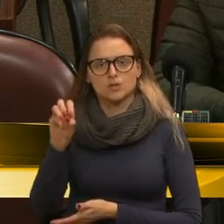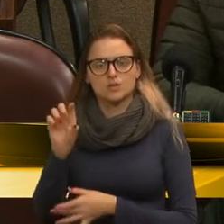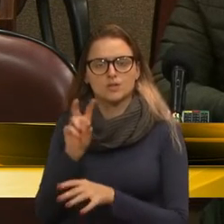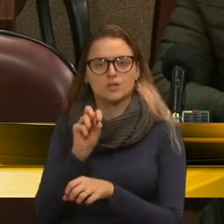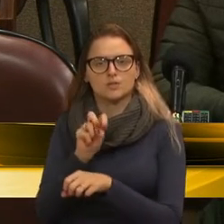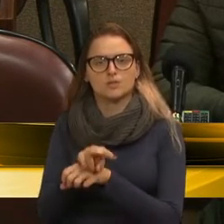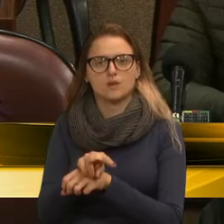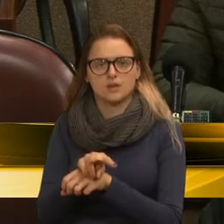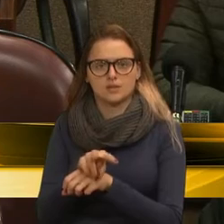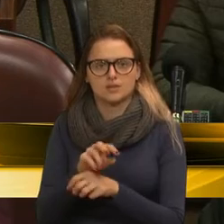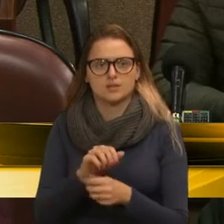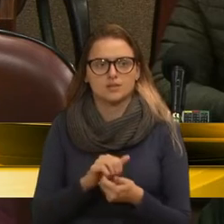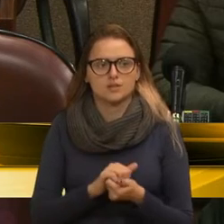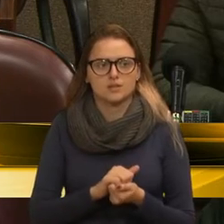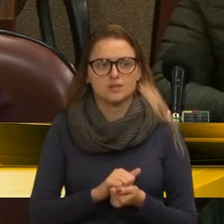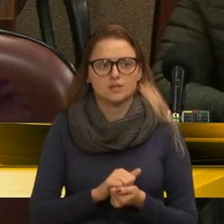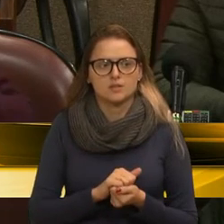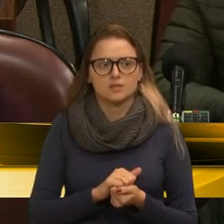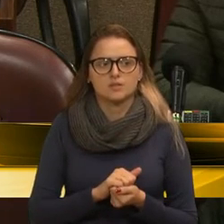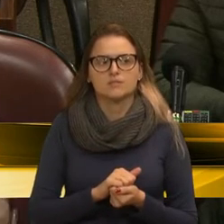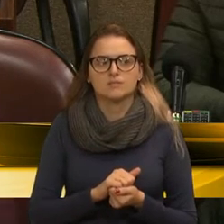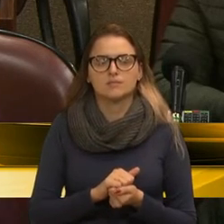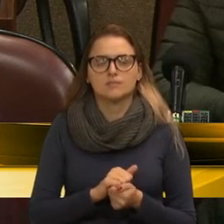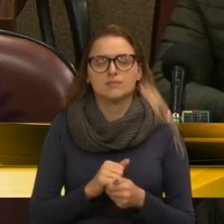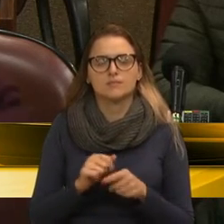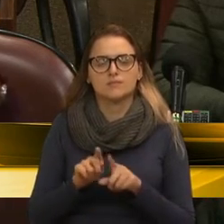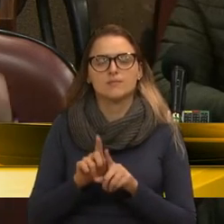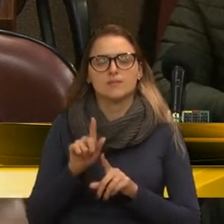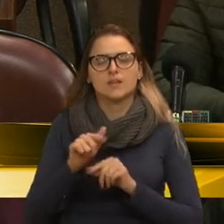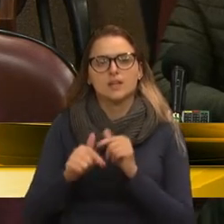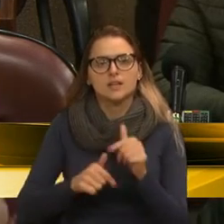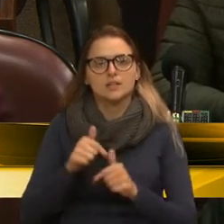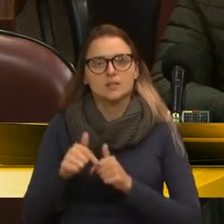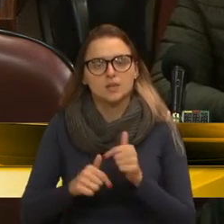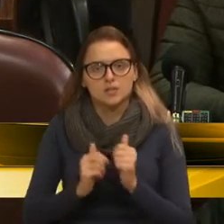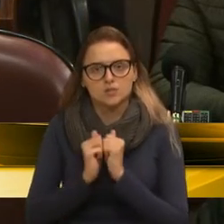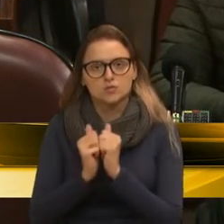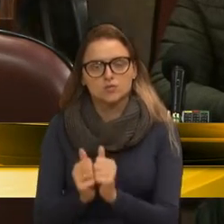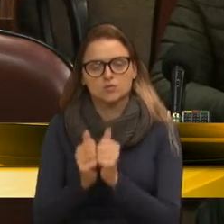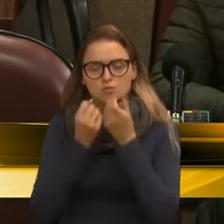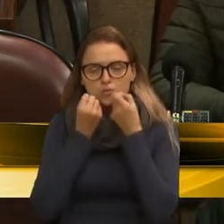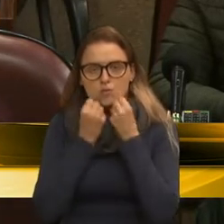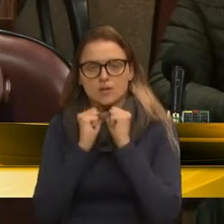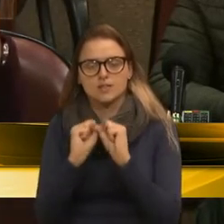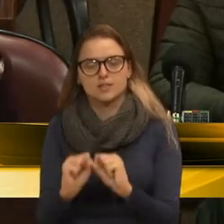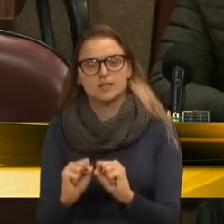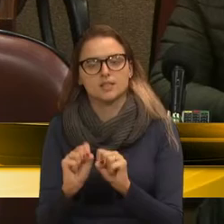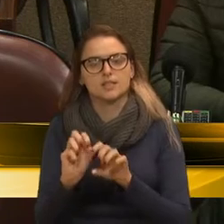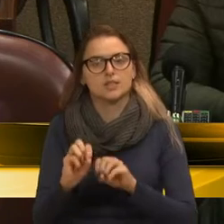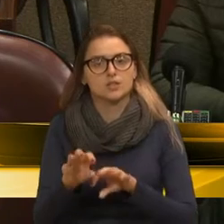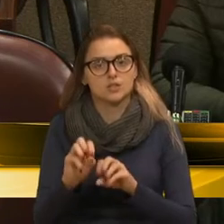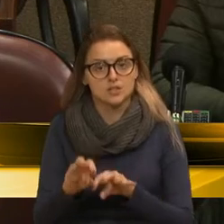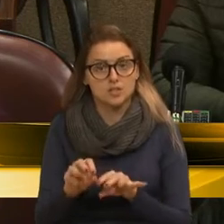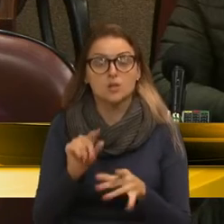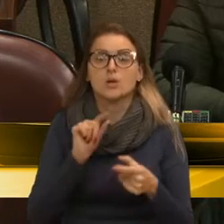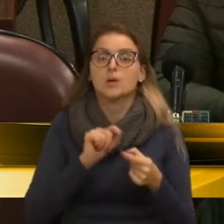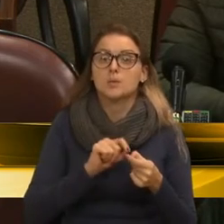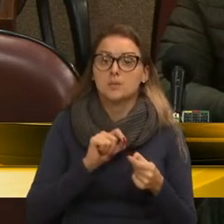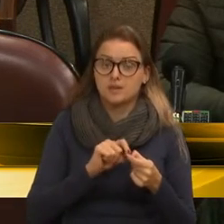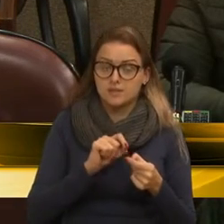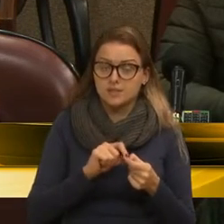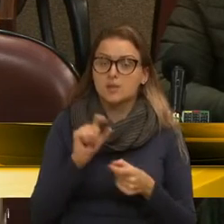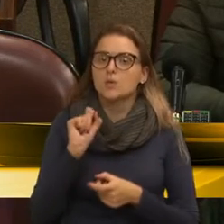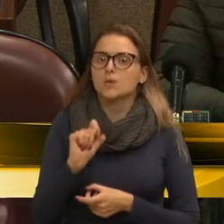onde o governo municipal está trabalhando a finco juntamente com a Secretaria de Educação para fazer com